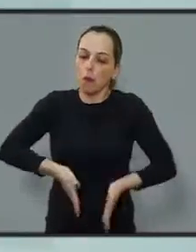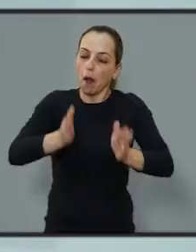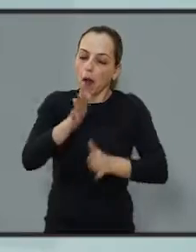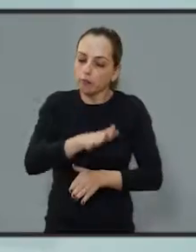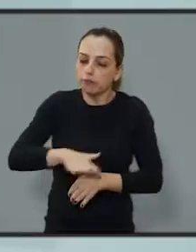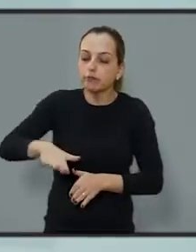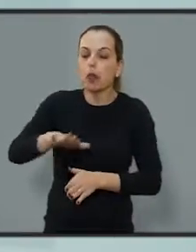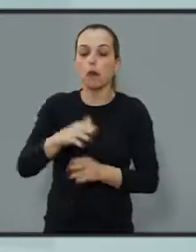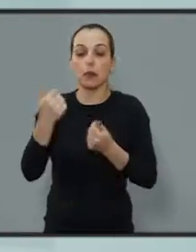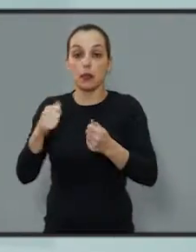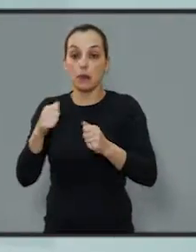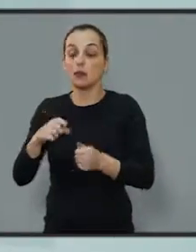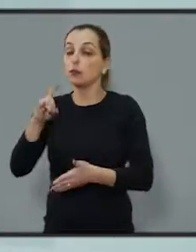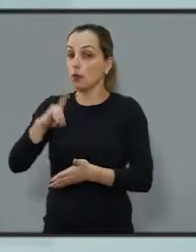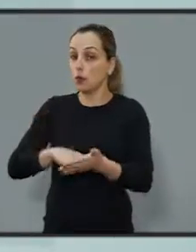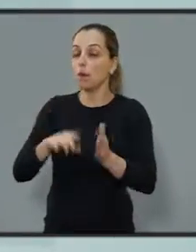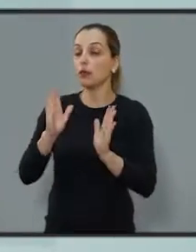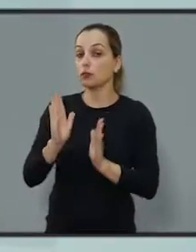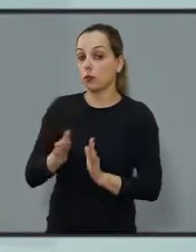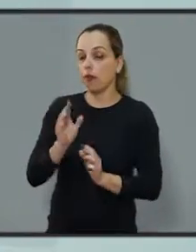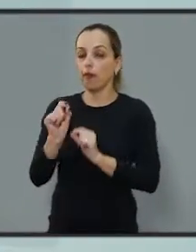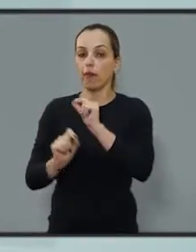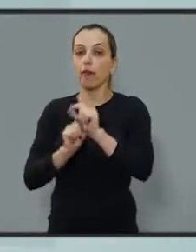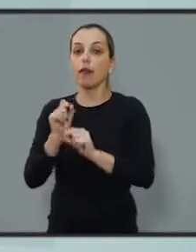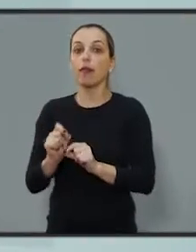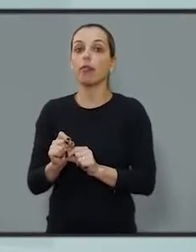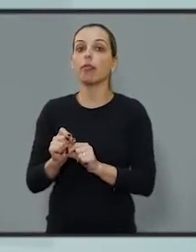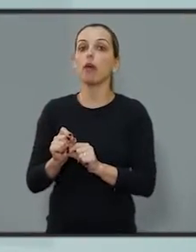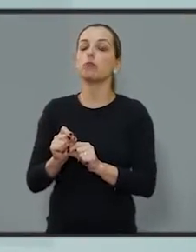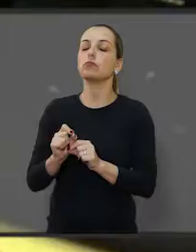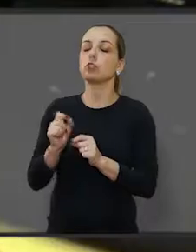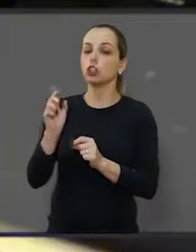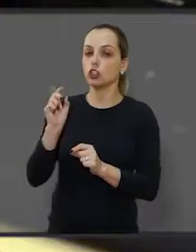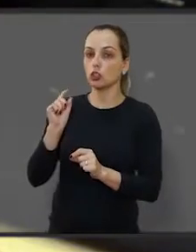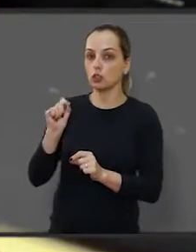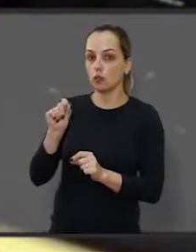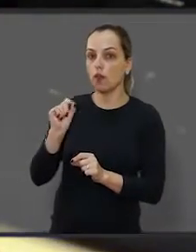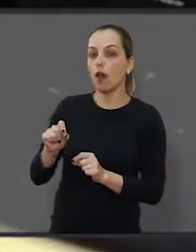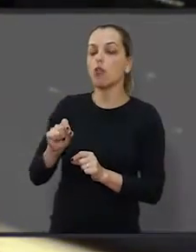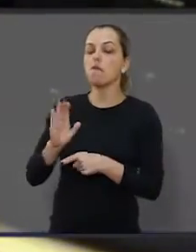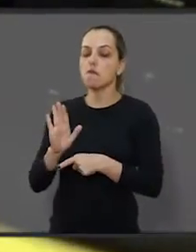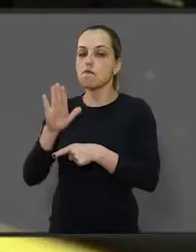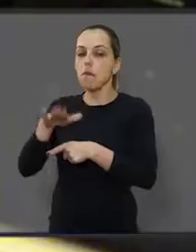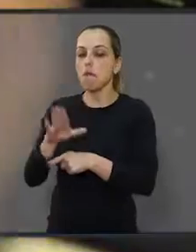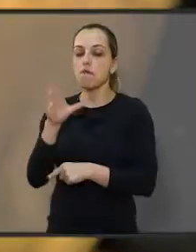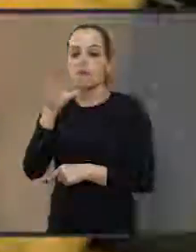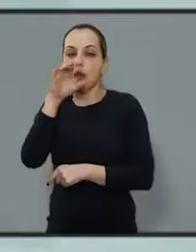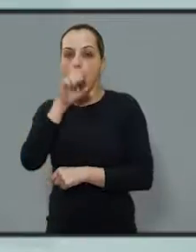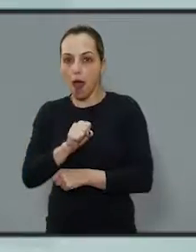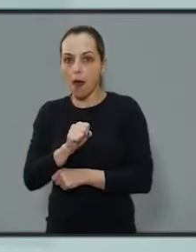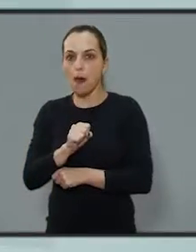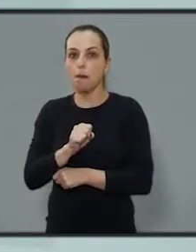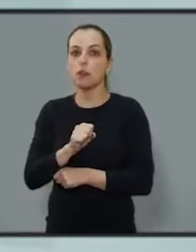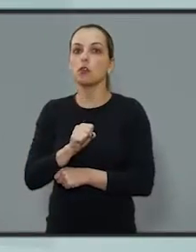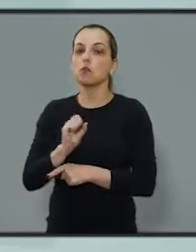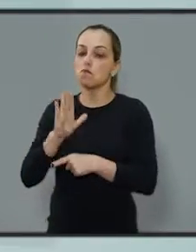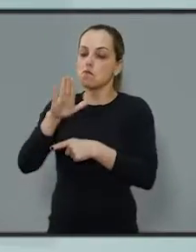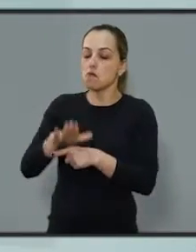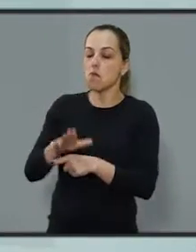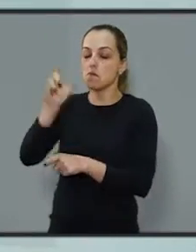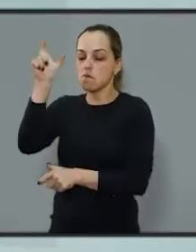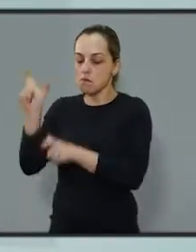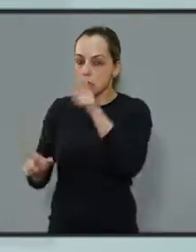ou aquela necessidade da CND que ele está precisando. Então acho que é mais um serviço aí, mais um serviço que agiliza aí e